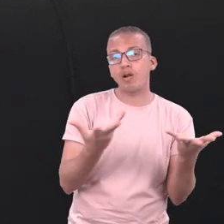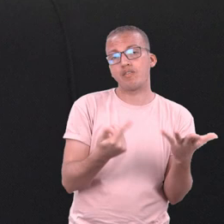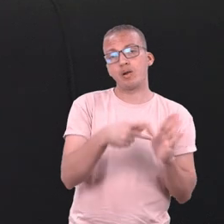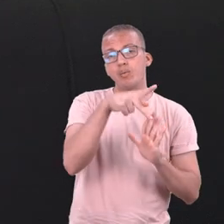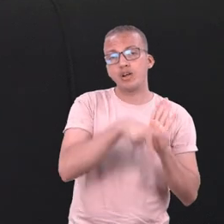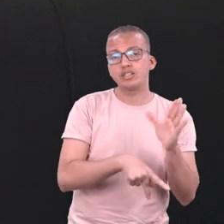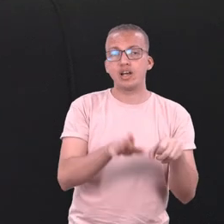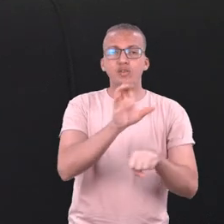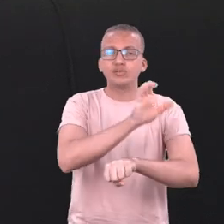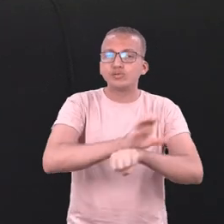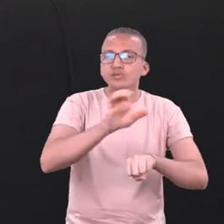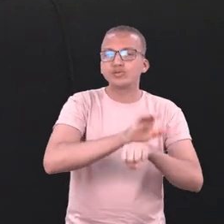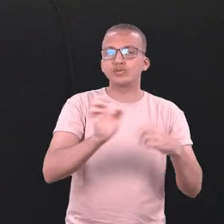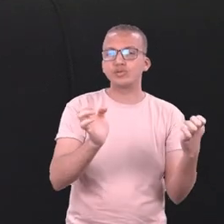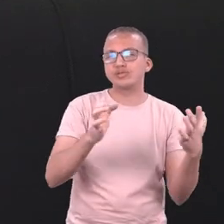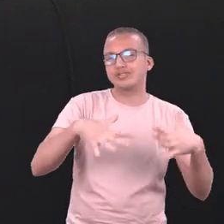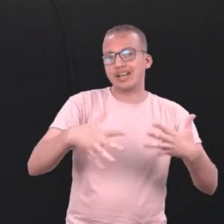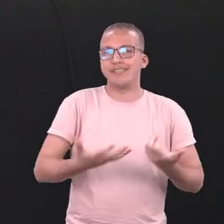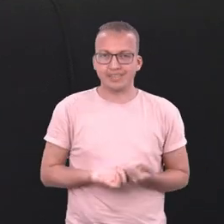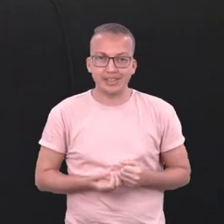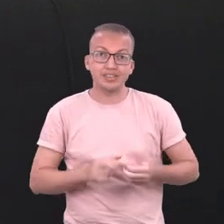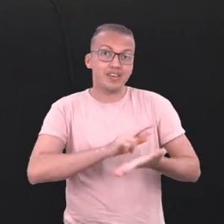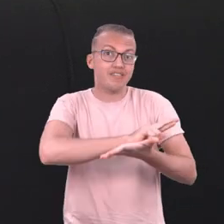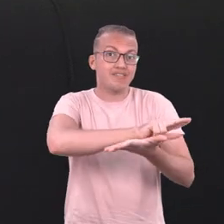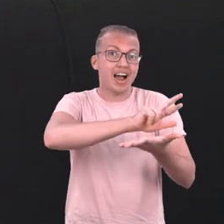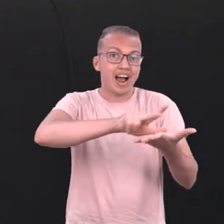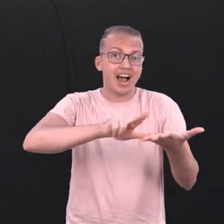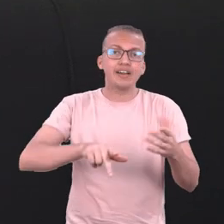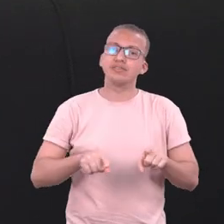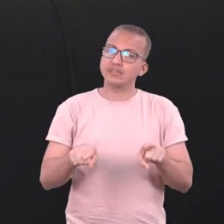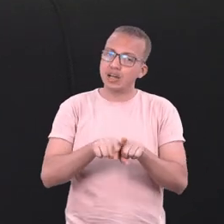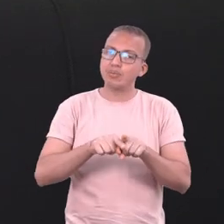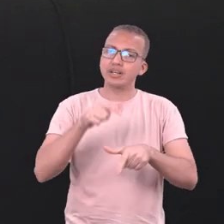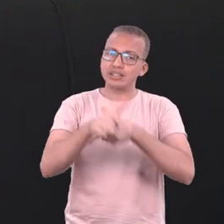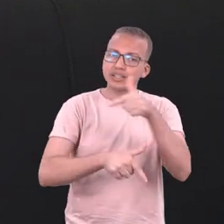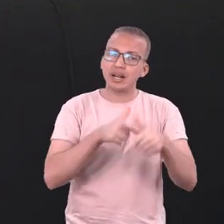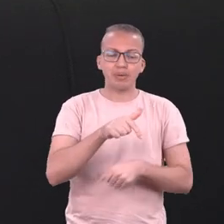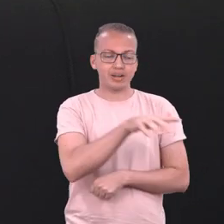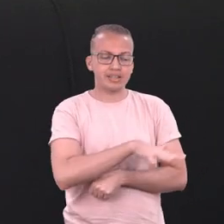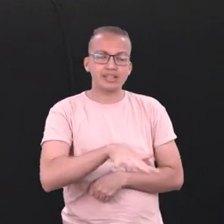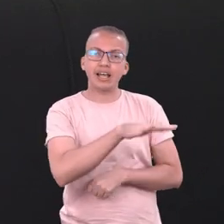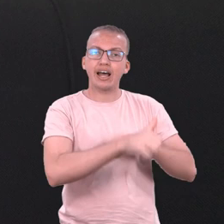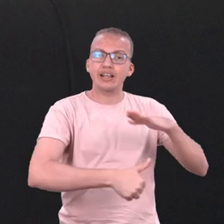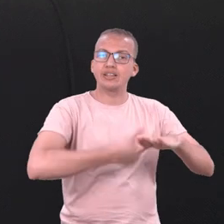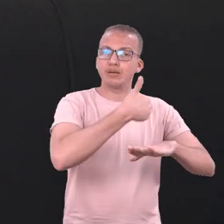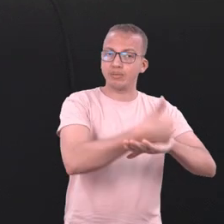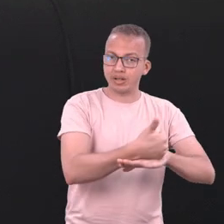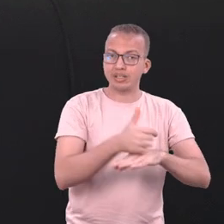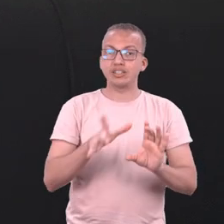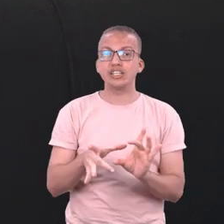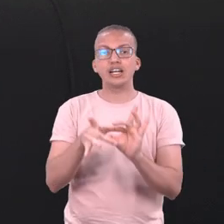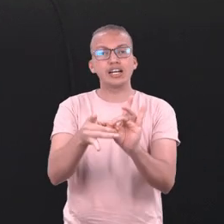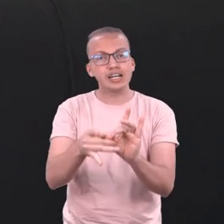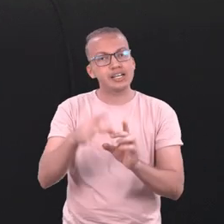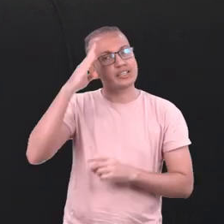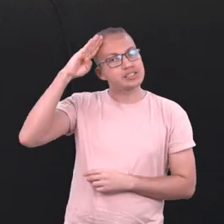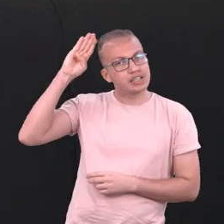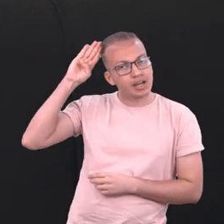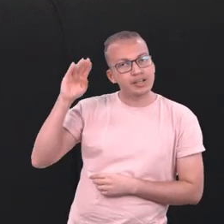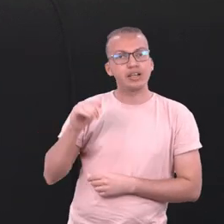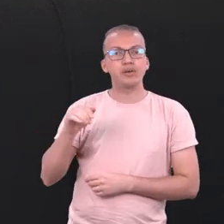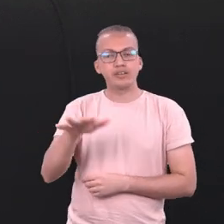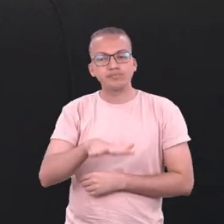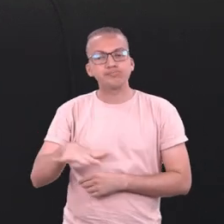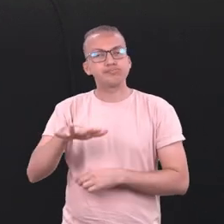cursos, eventos, atividades também relacionadas com o centro de empreendedorismo, ligas acadêmicas, empresas juniores